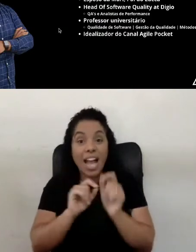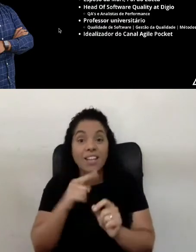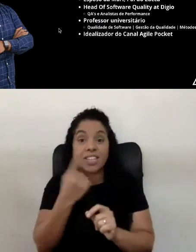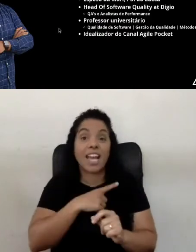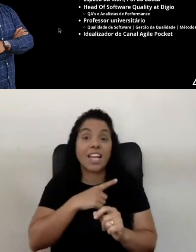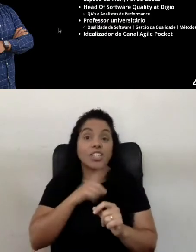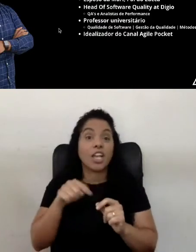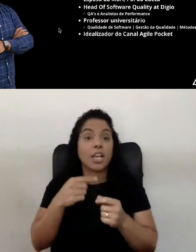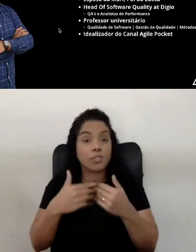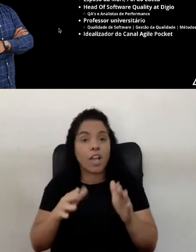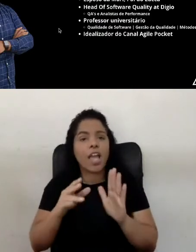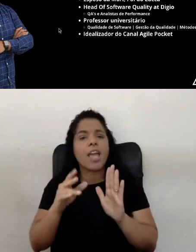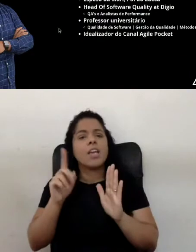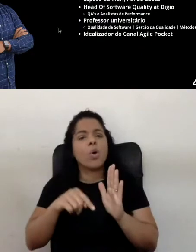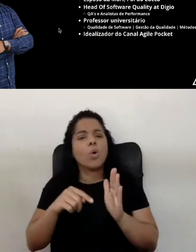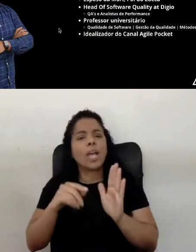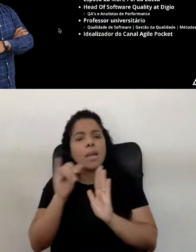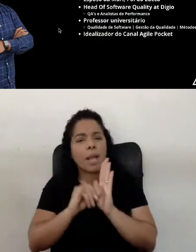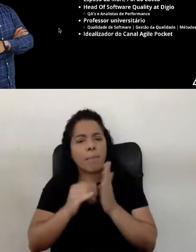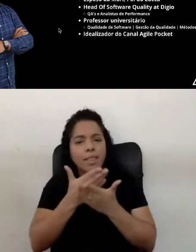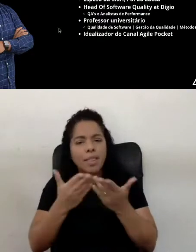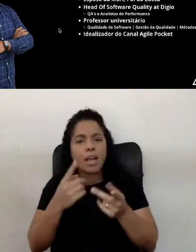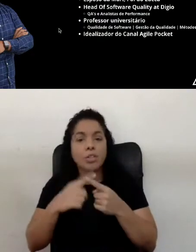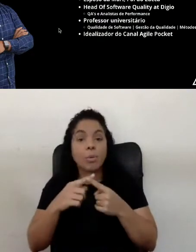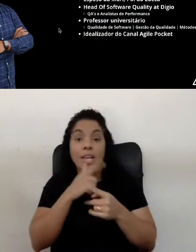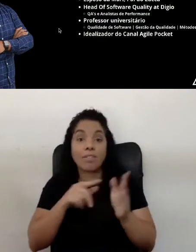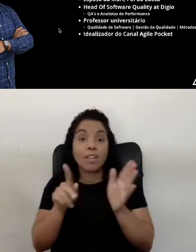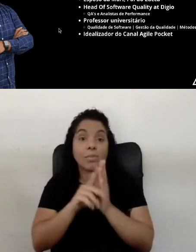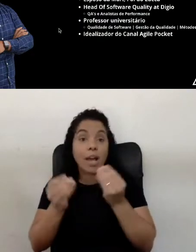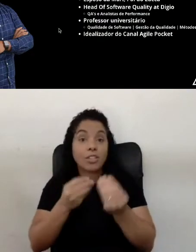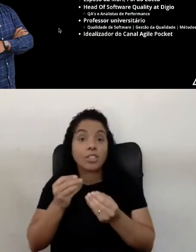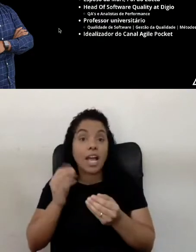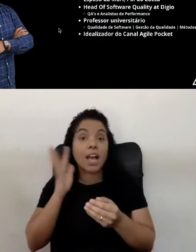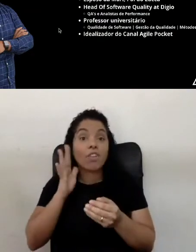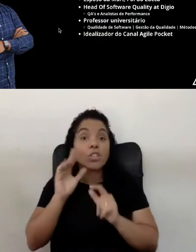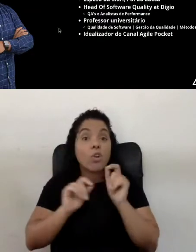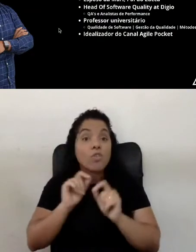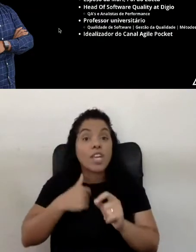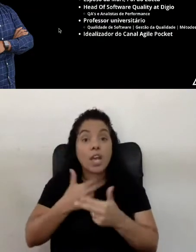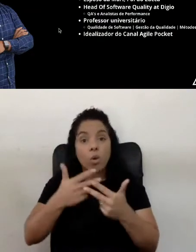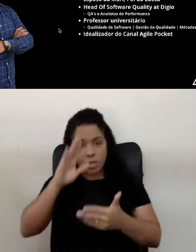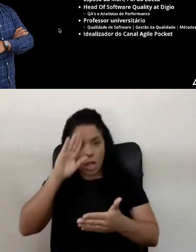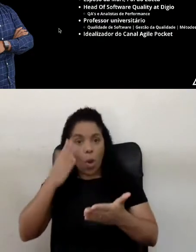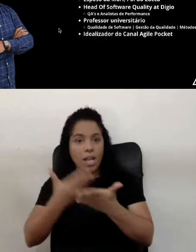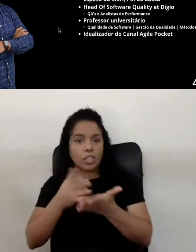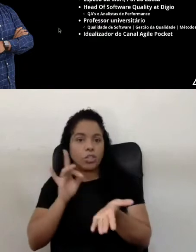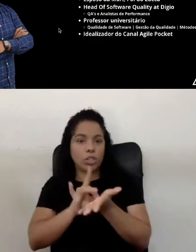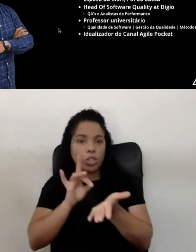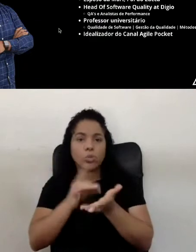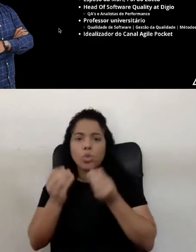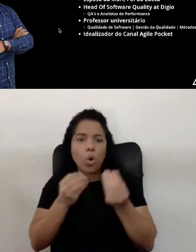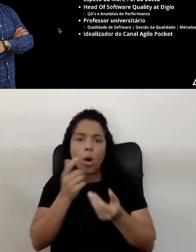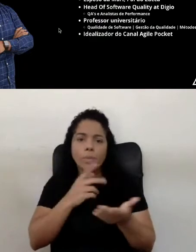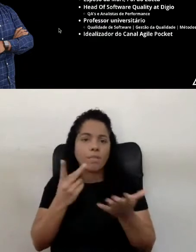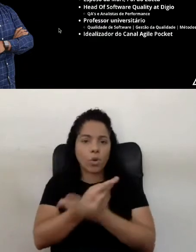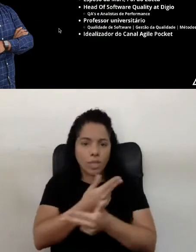vem implementando também lá, Parte do que a vem implementando, porque isso faz parte da minha filosofia, parte do que eu acredito bastante. E de como as coisas devem acontecer,